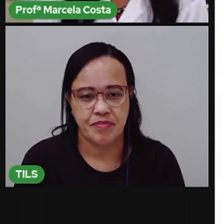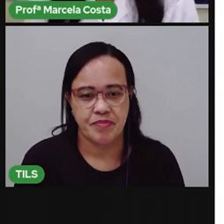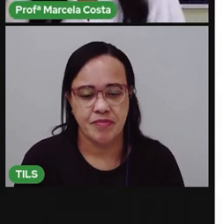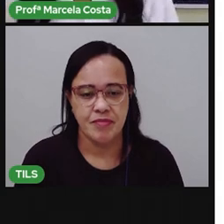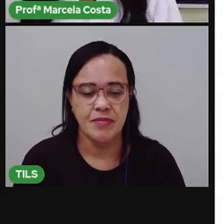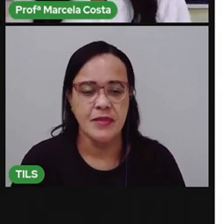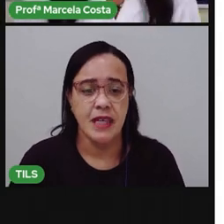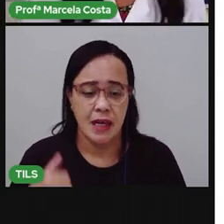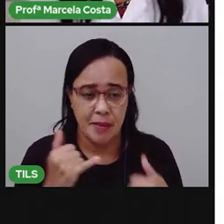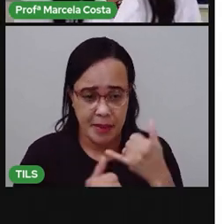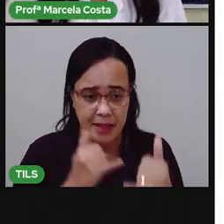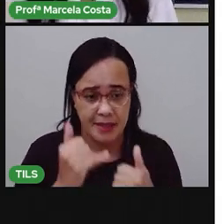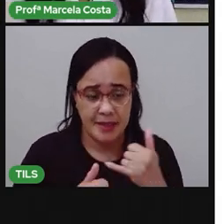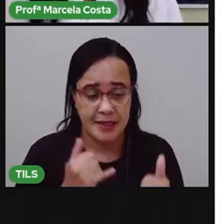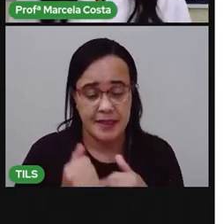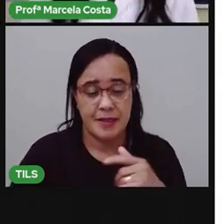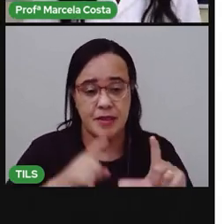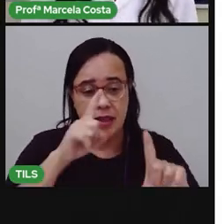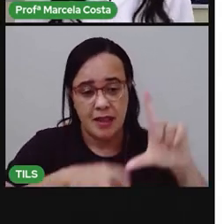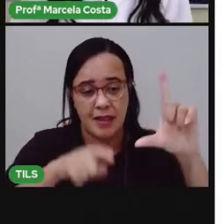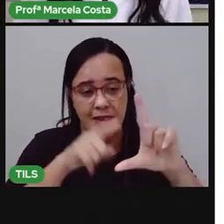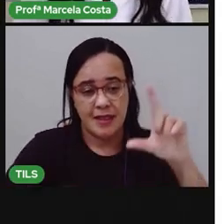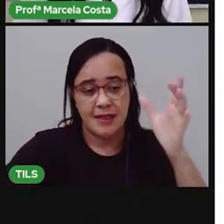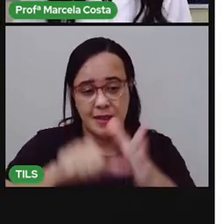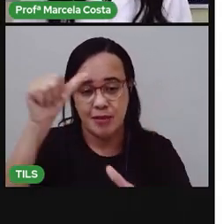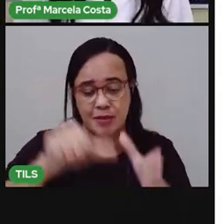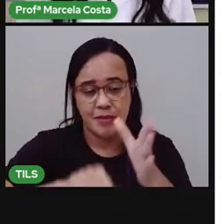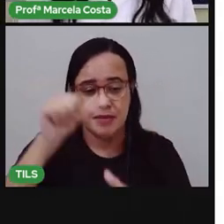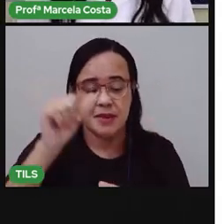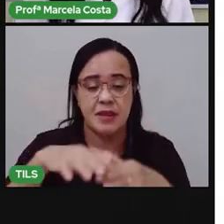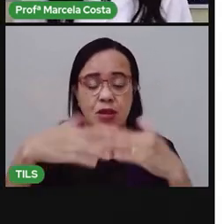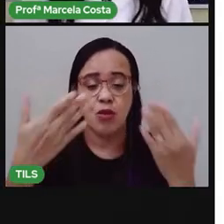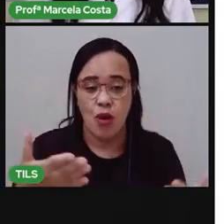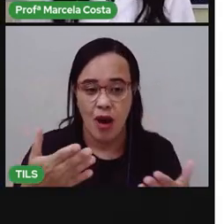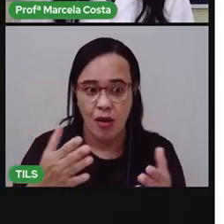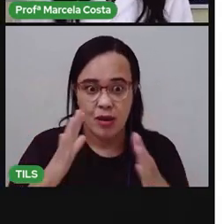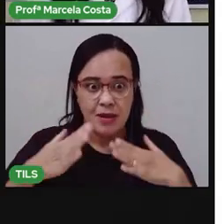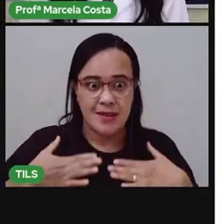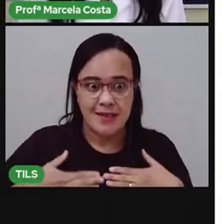Vou falar a primeira letra. Estão preparados?